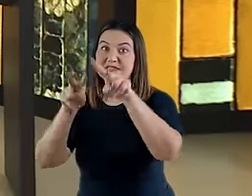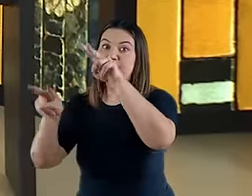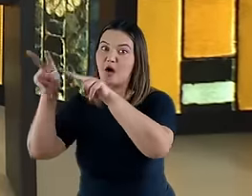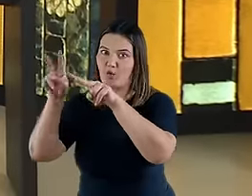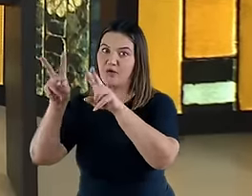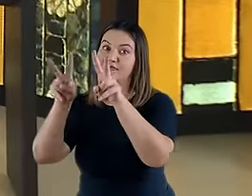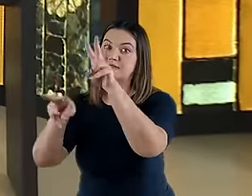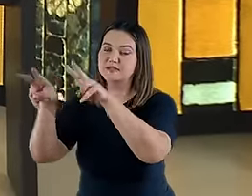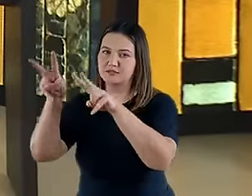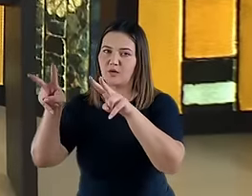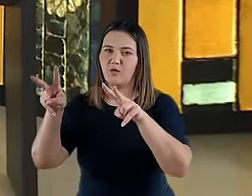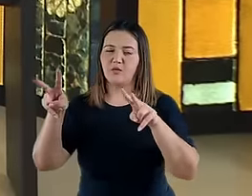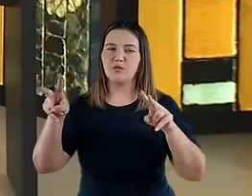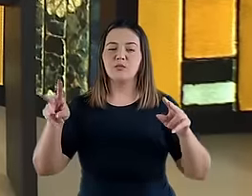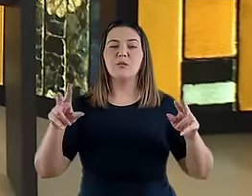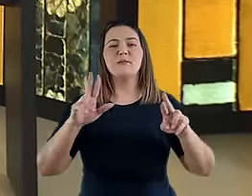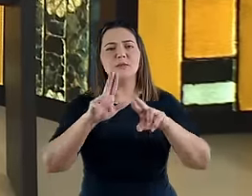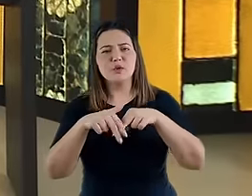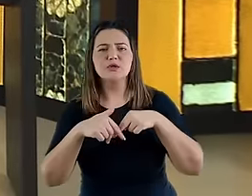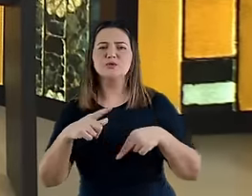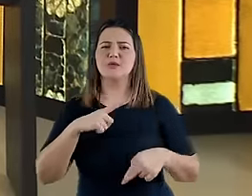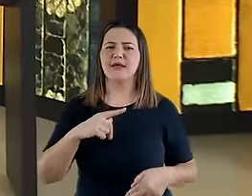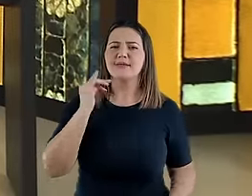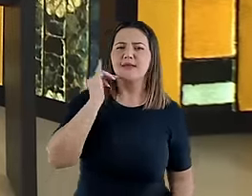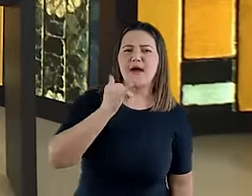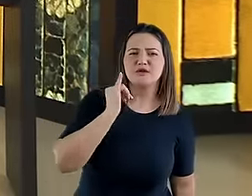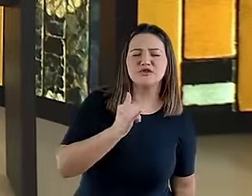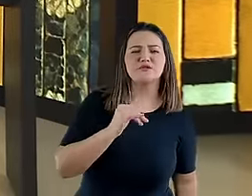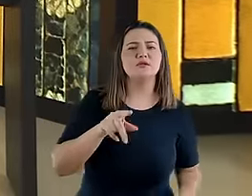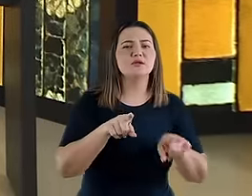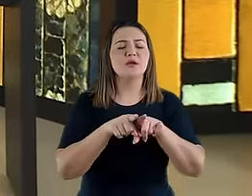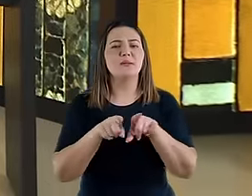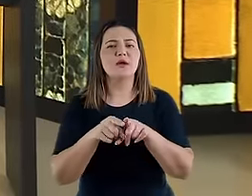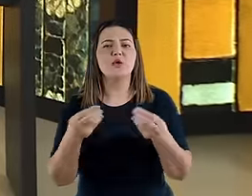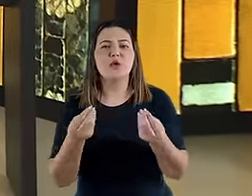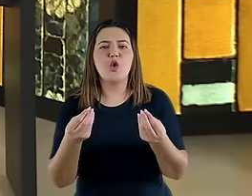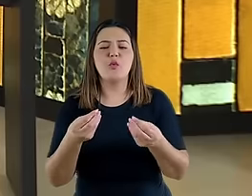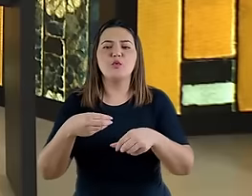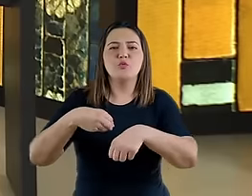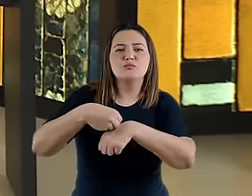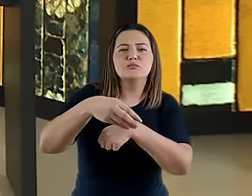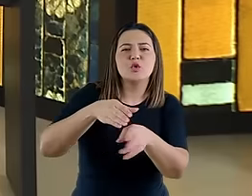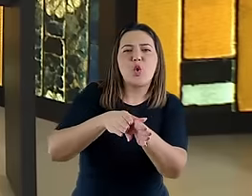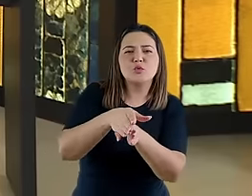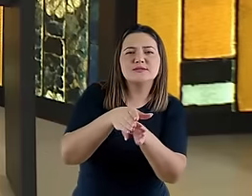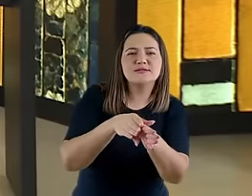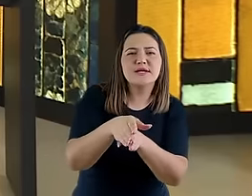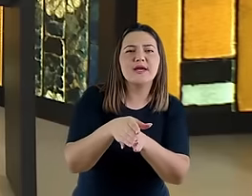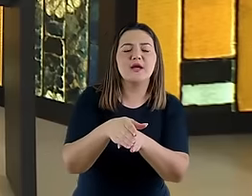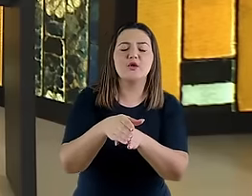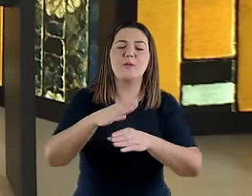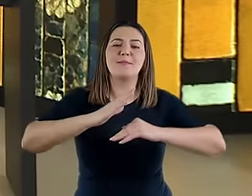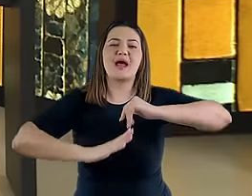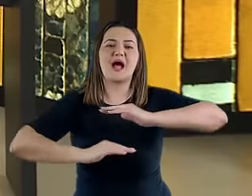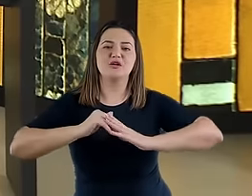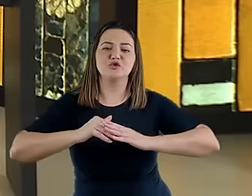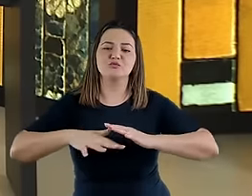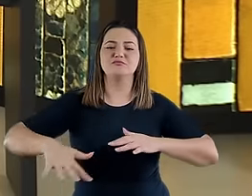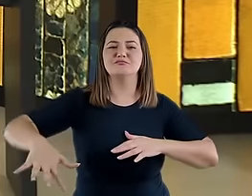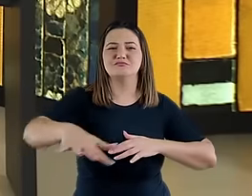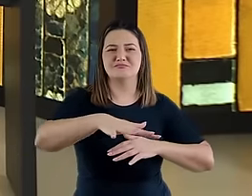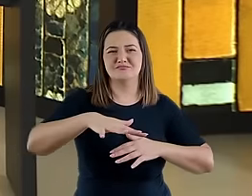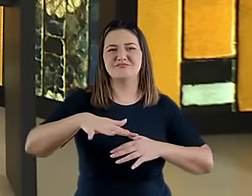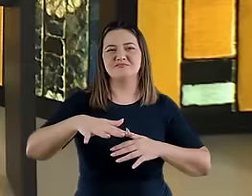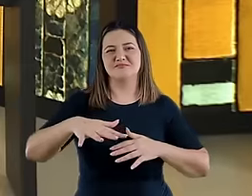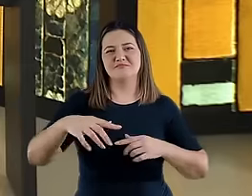estrutura narrativa e contenha sugestões para a vida prática de um crente, isto é, como se relacionar com Deus em